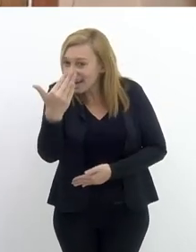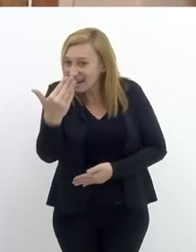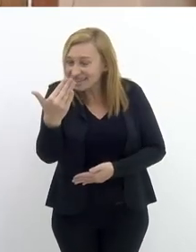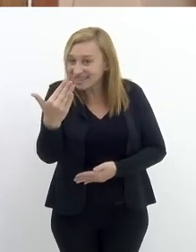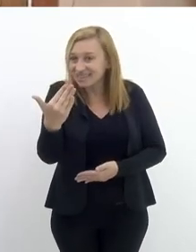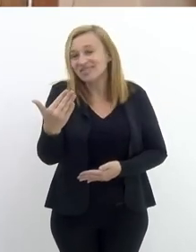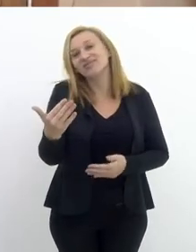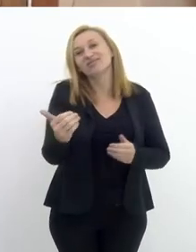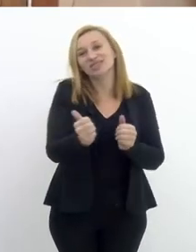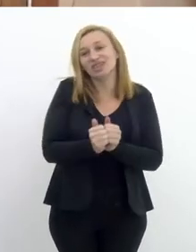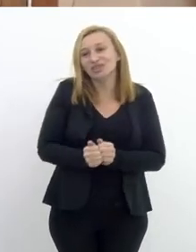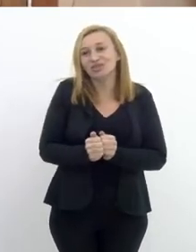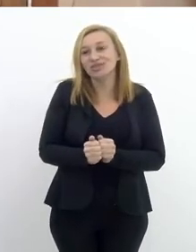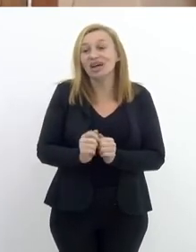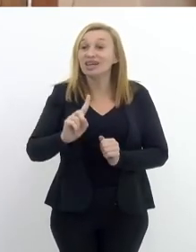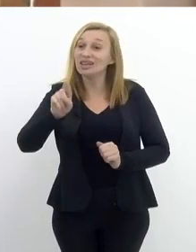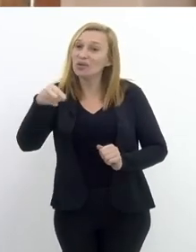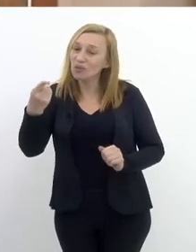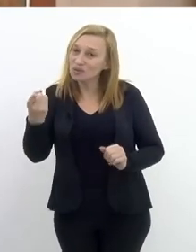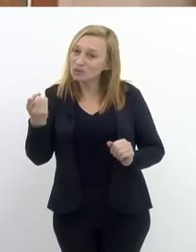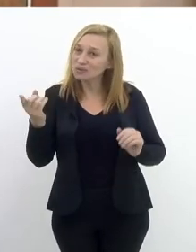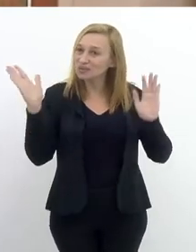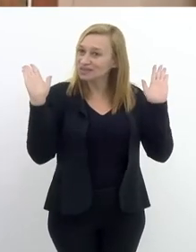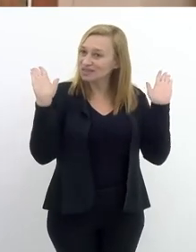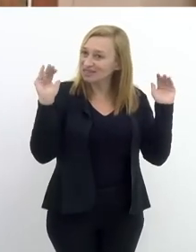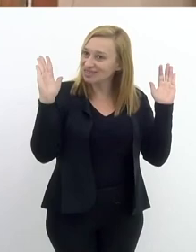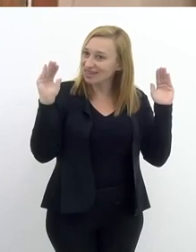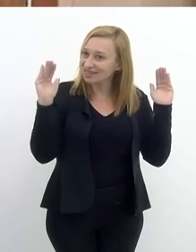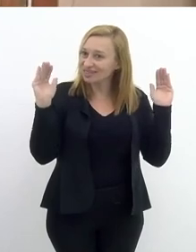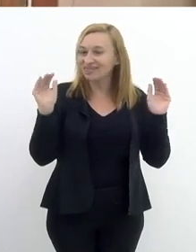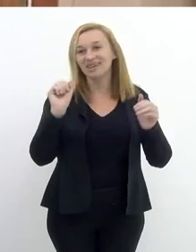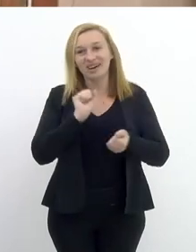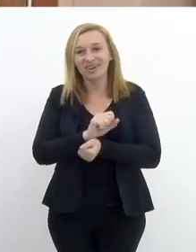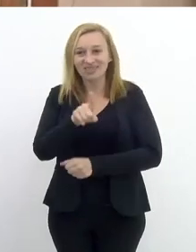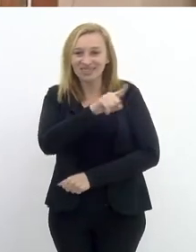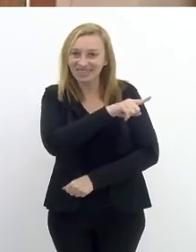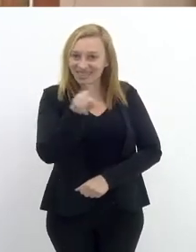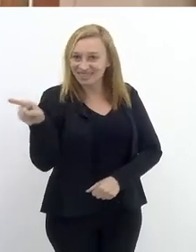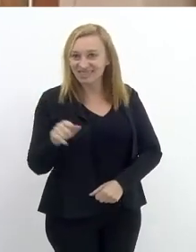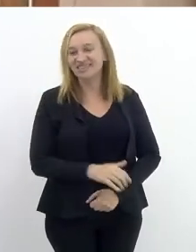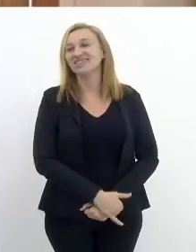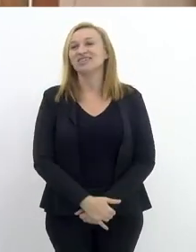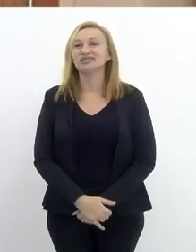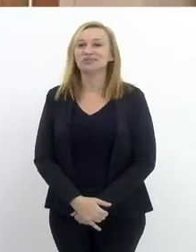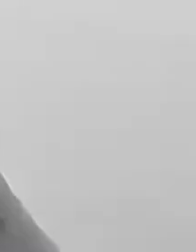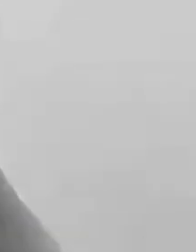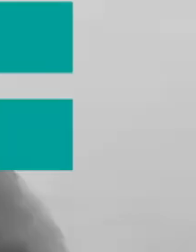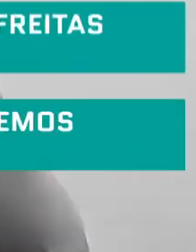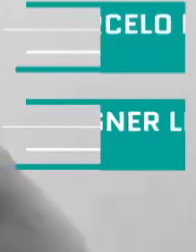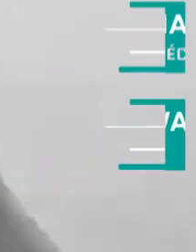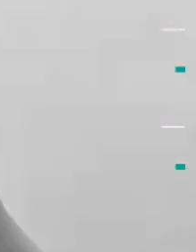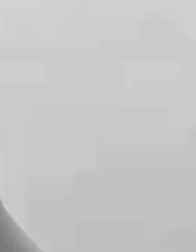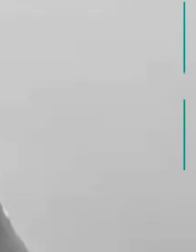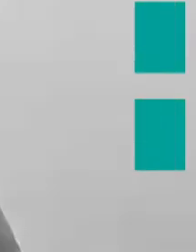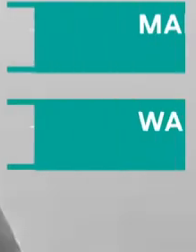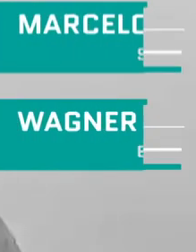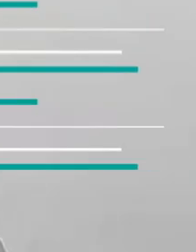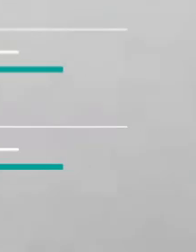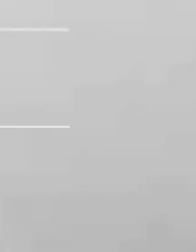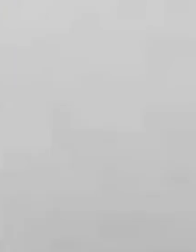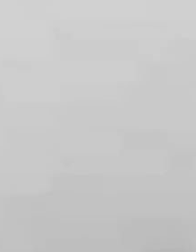acompanhou até agora, muitíssimo obrigado pela companhia e até o próximo encontro. Eu te espero. e